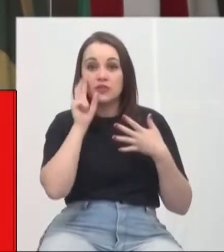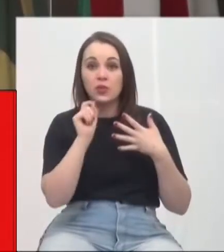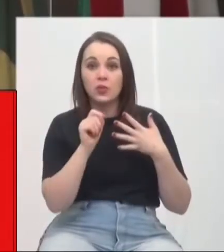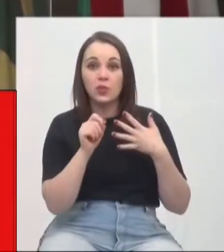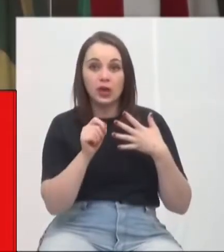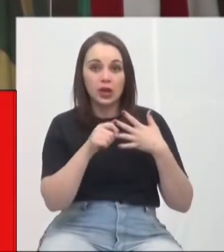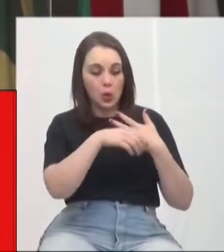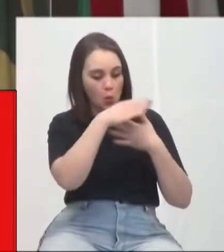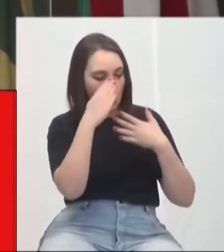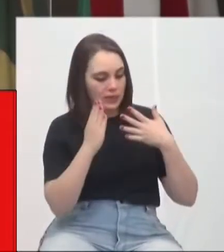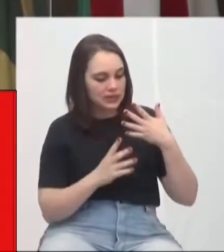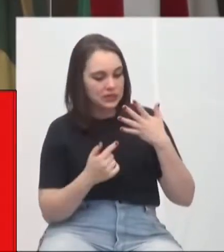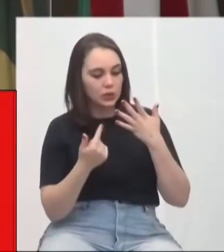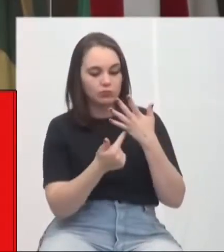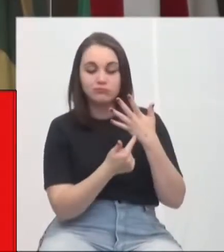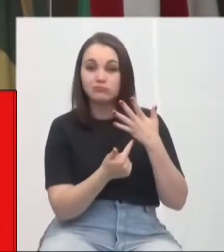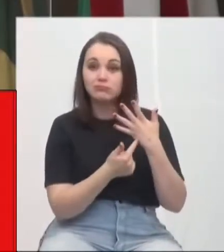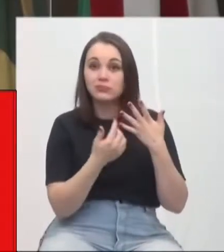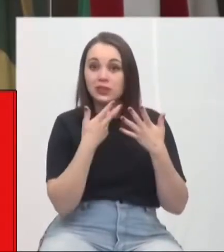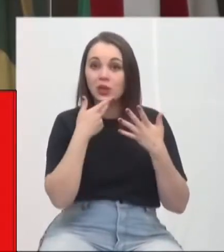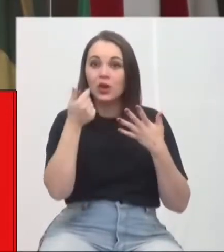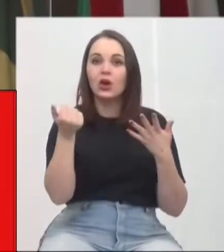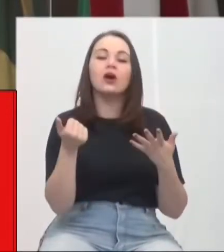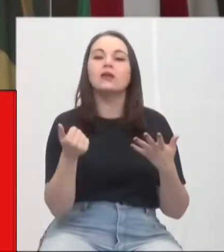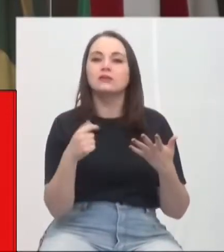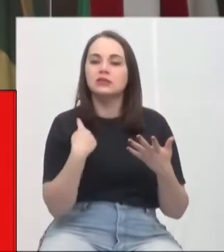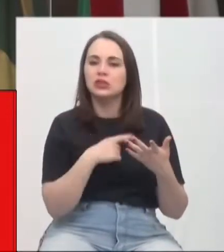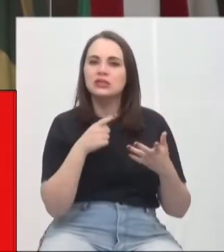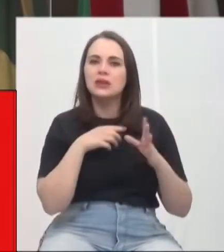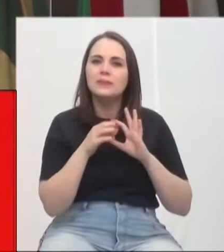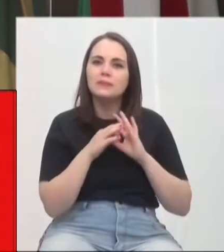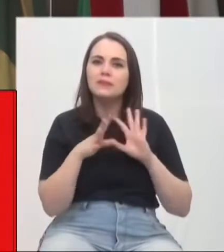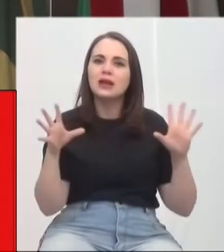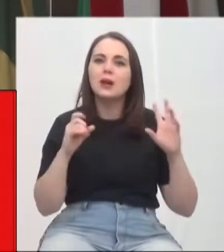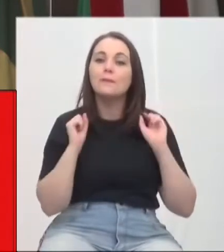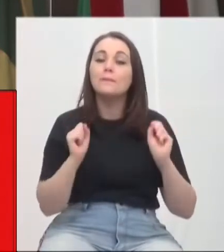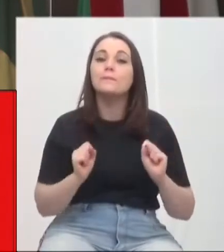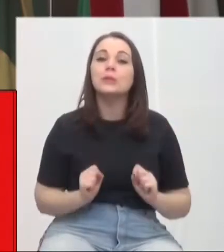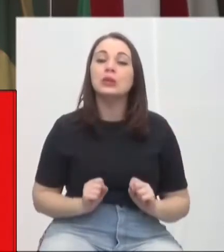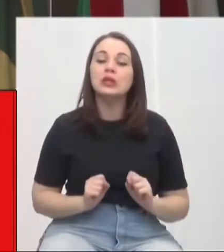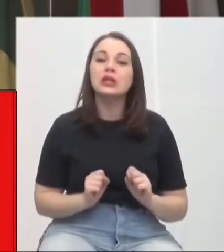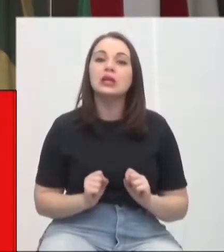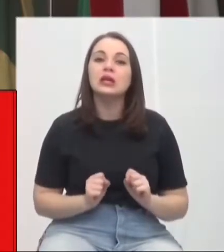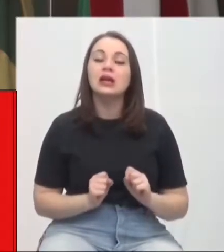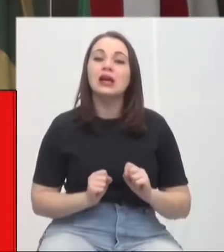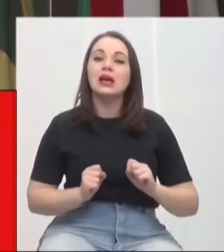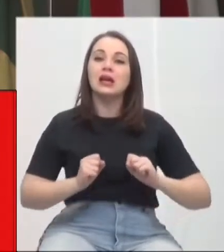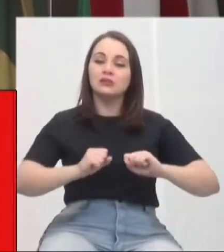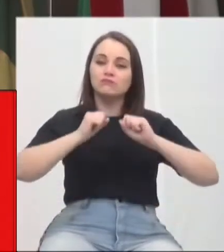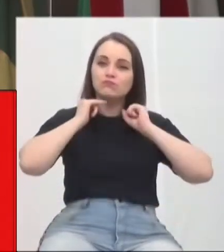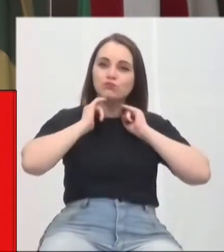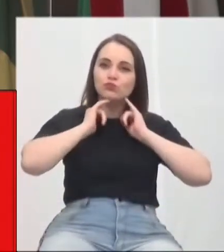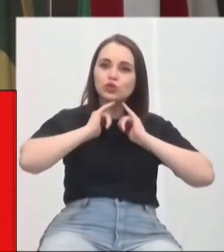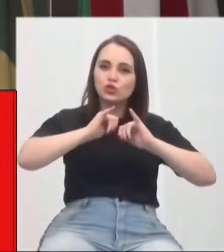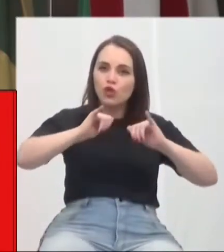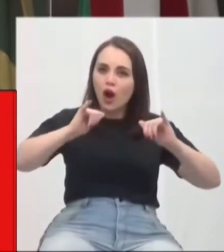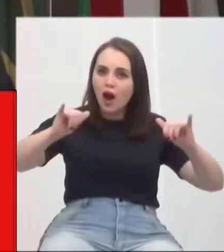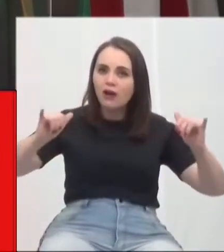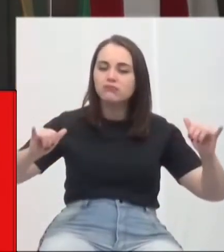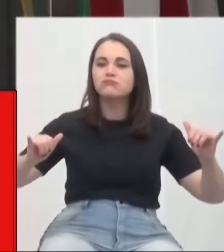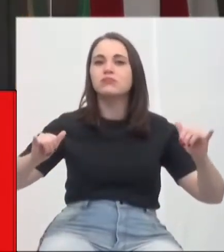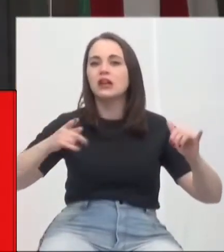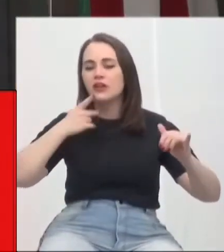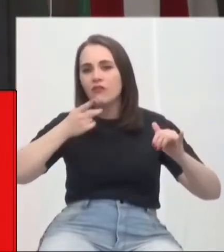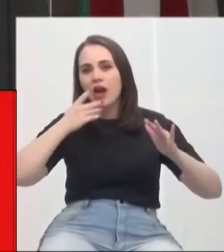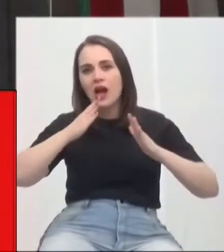governo aqui que temos liberdade de poder anunciar, de poder, falo de